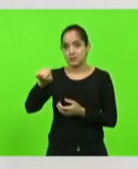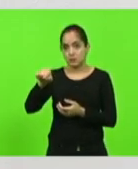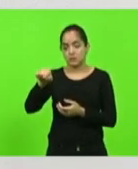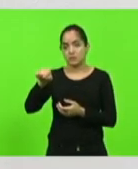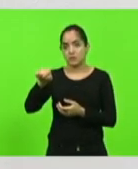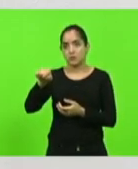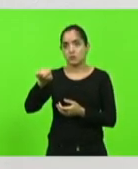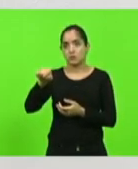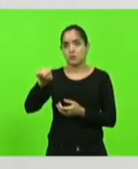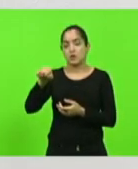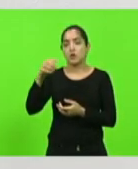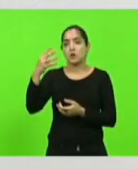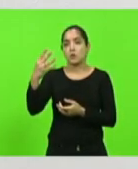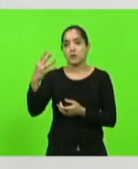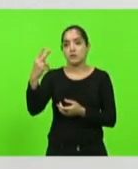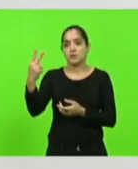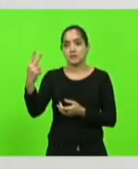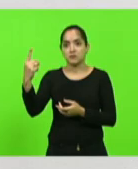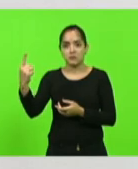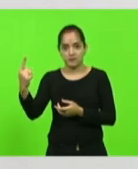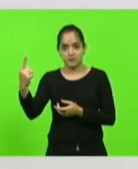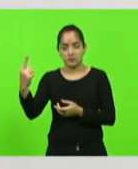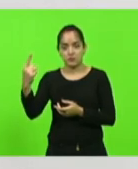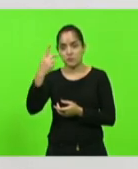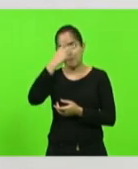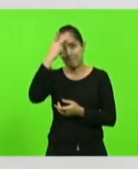85.421 habitantes